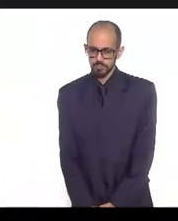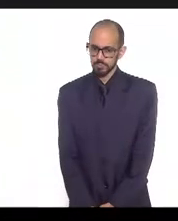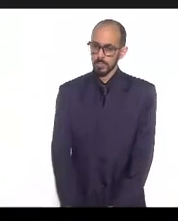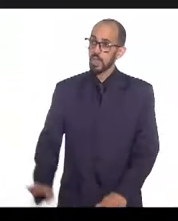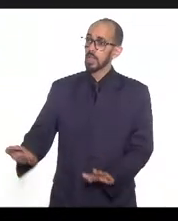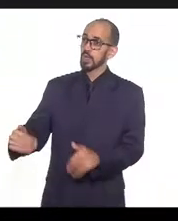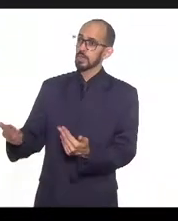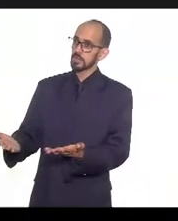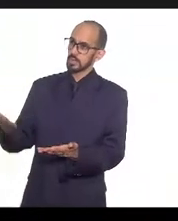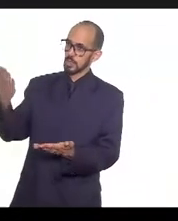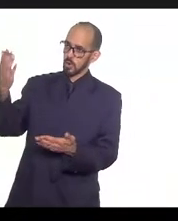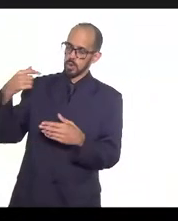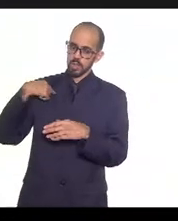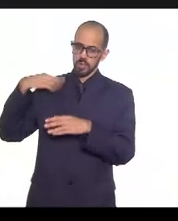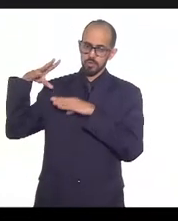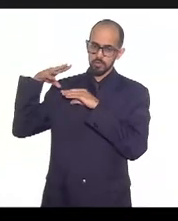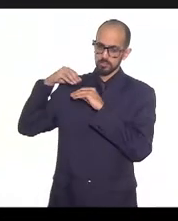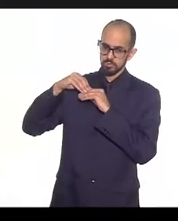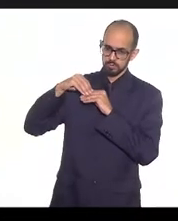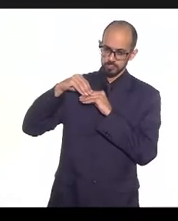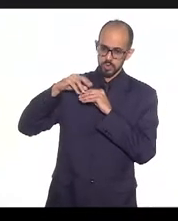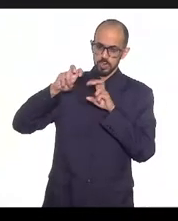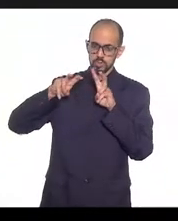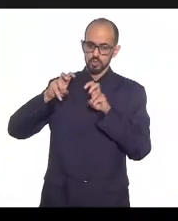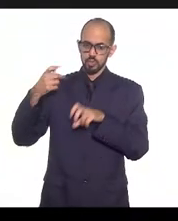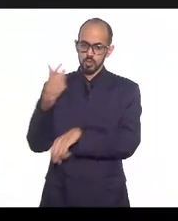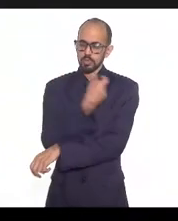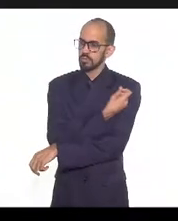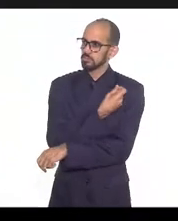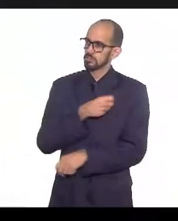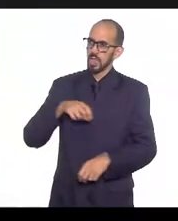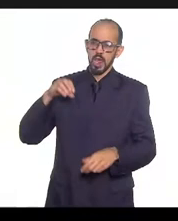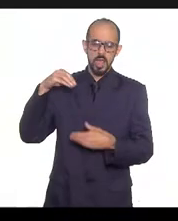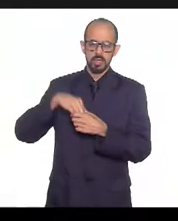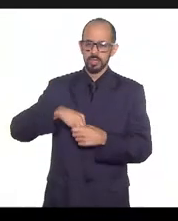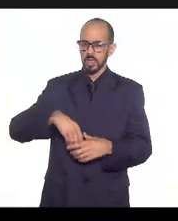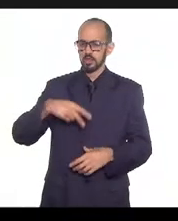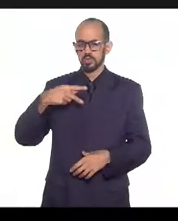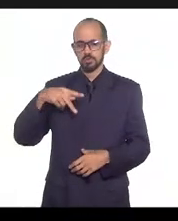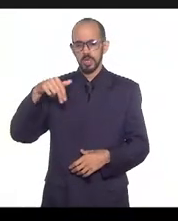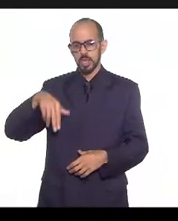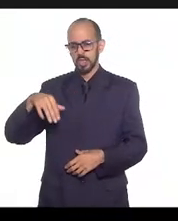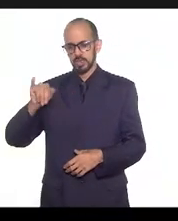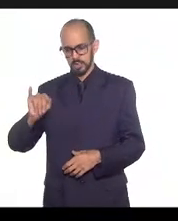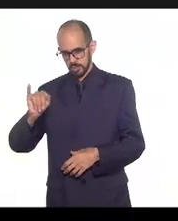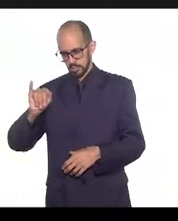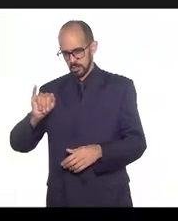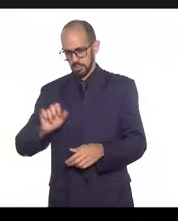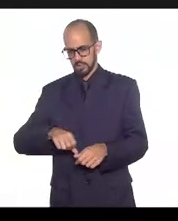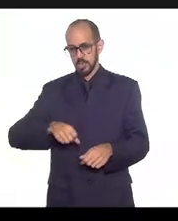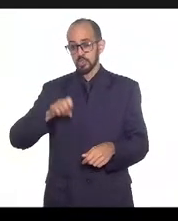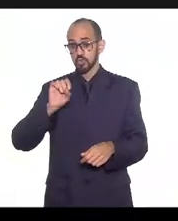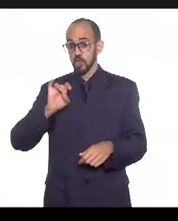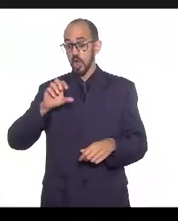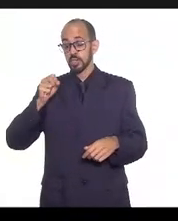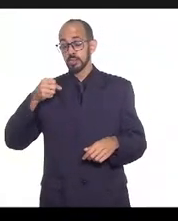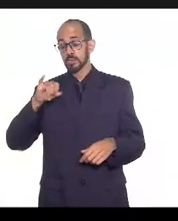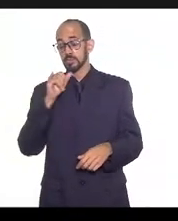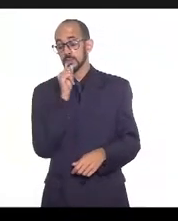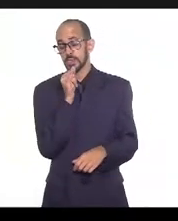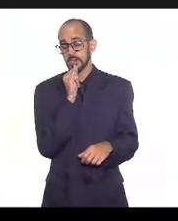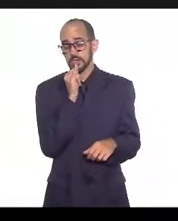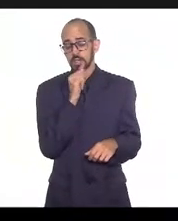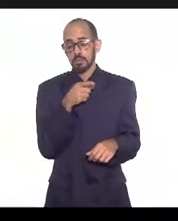Então, para ser bem breve, quer dizer, com relação à imunização, ela é dentro do Plano Nacional de Imunização, salvo se algum petroleiro se